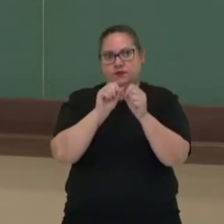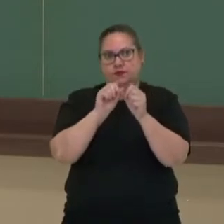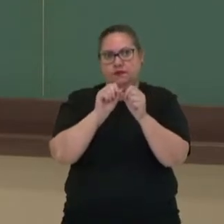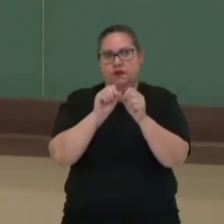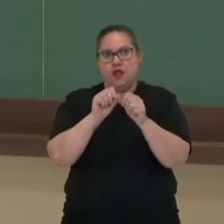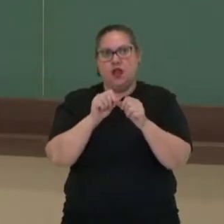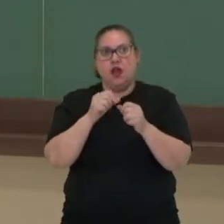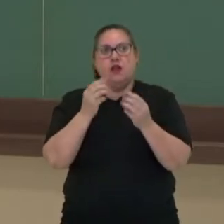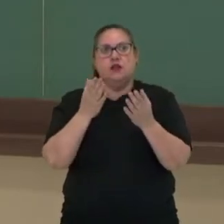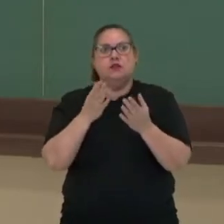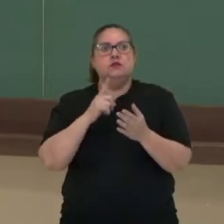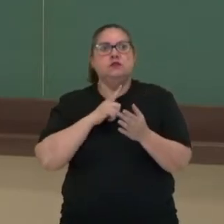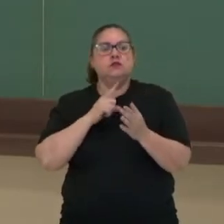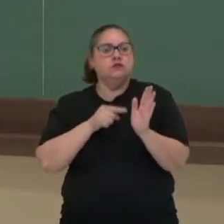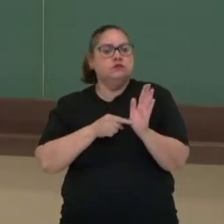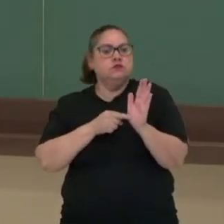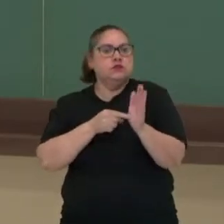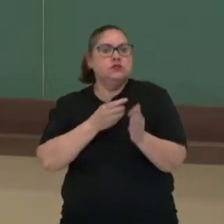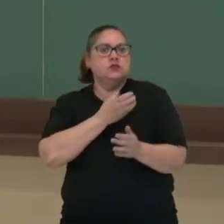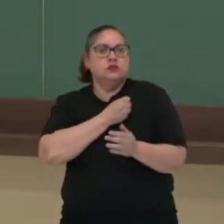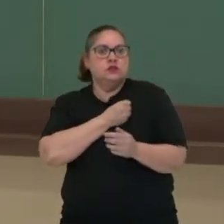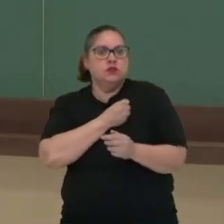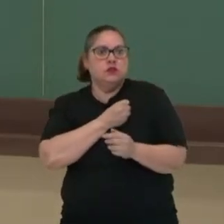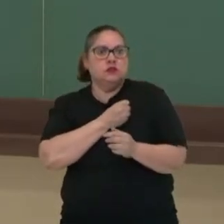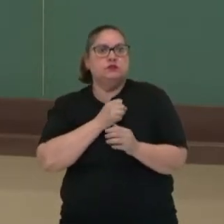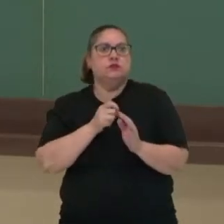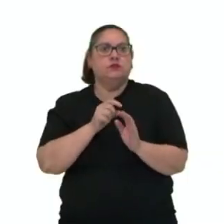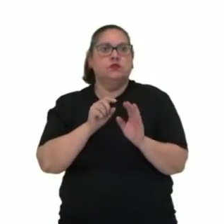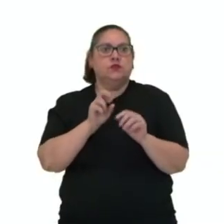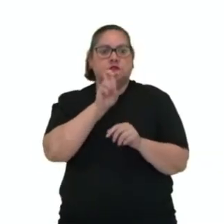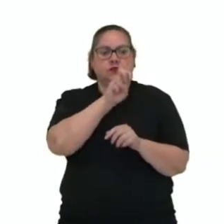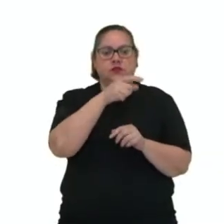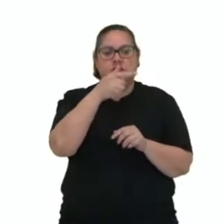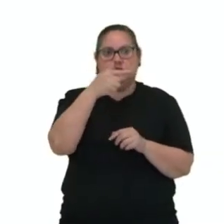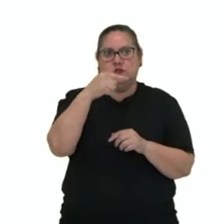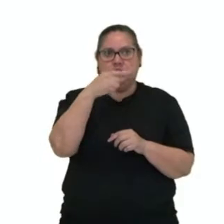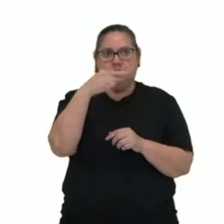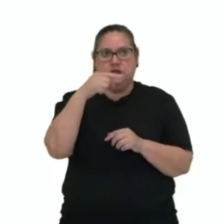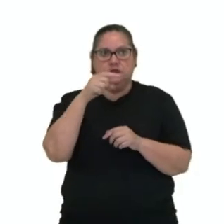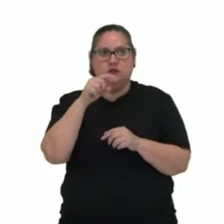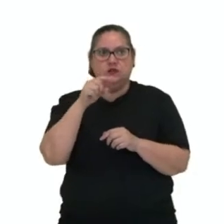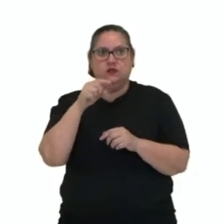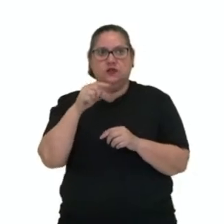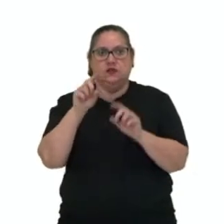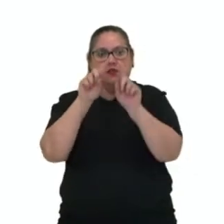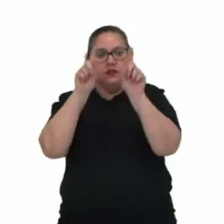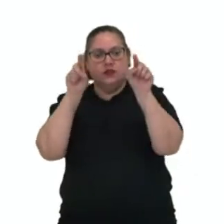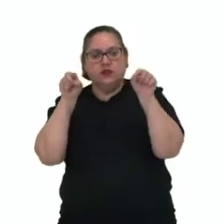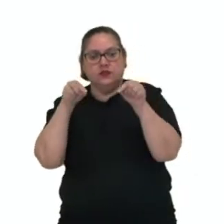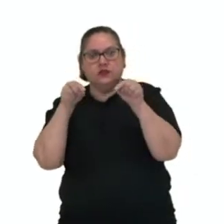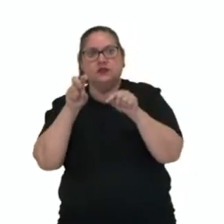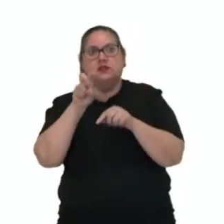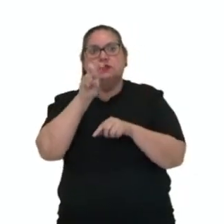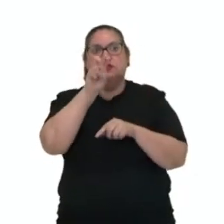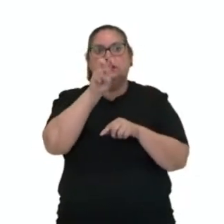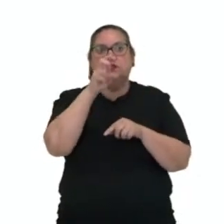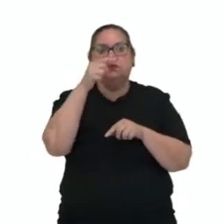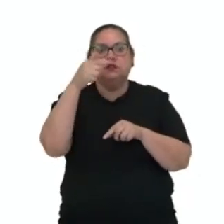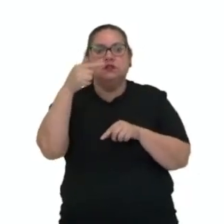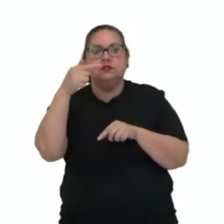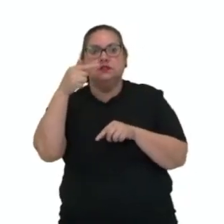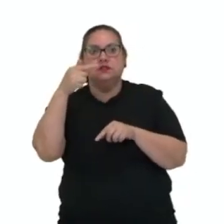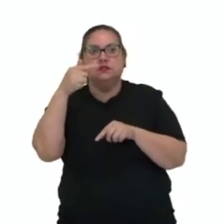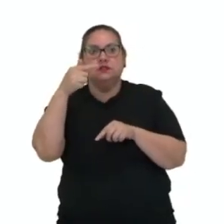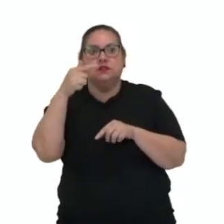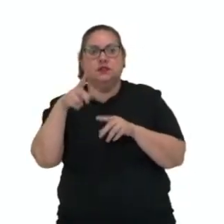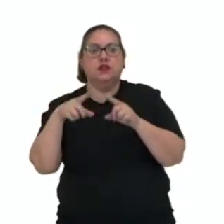Olha só, aqui nós temos uma expressão numérica, a representação dela, 57 menos, aí entre parênteses eu tenho uma operação